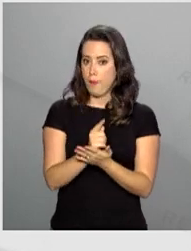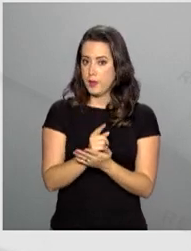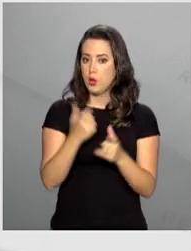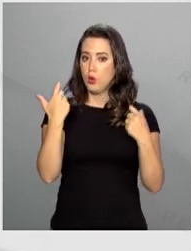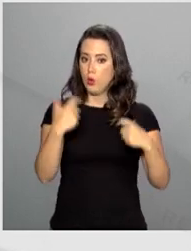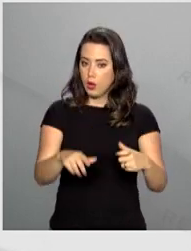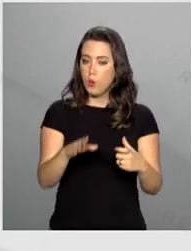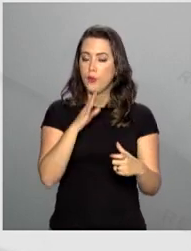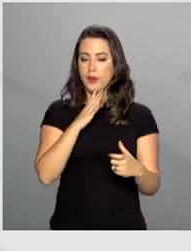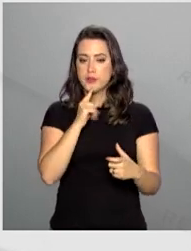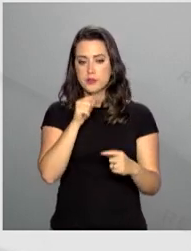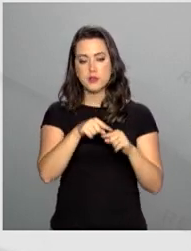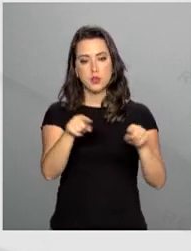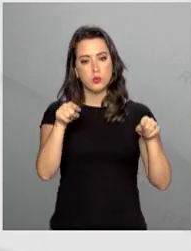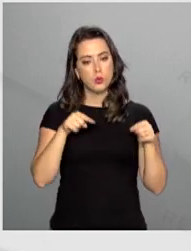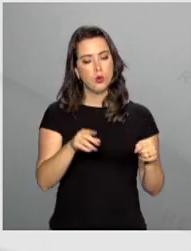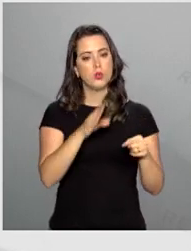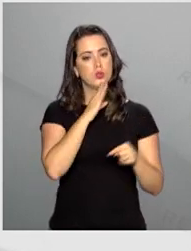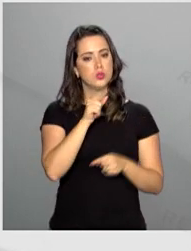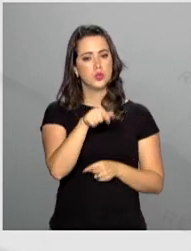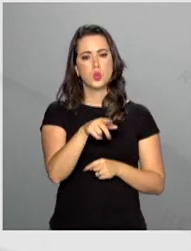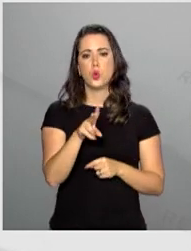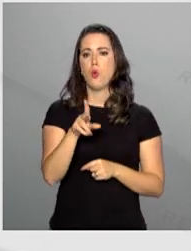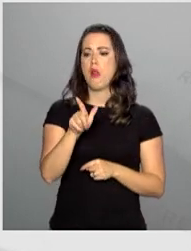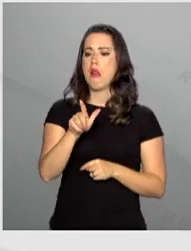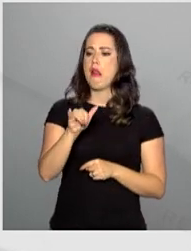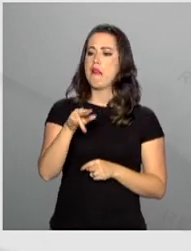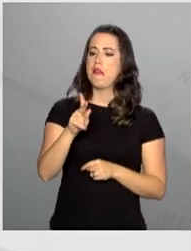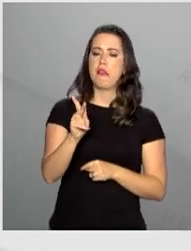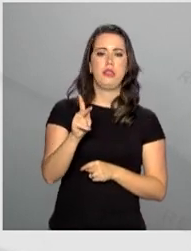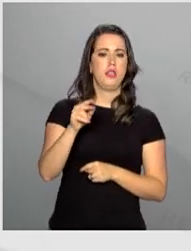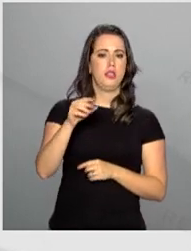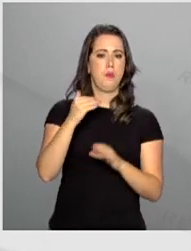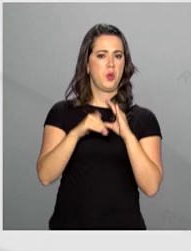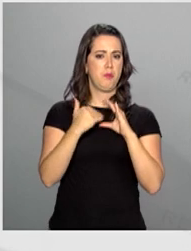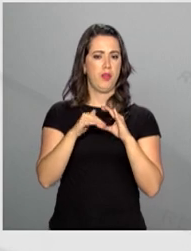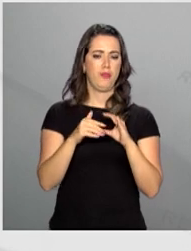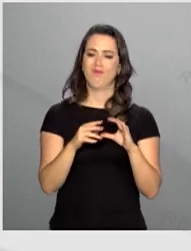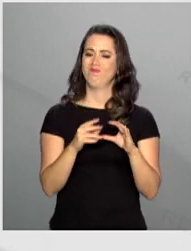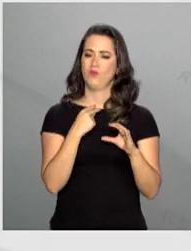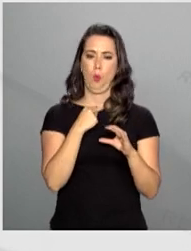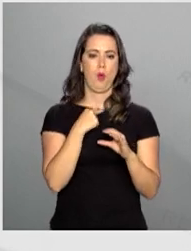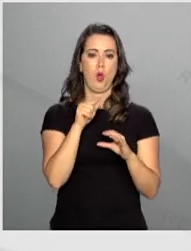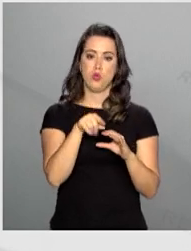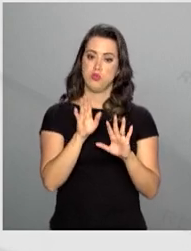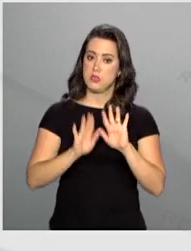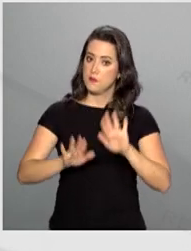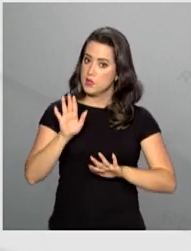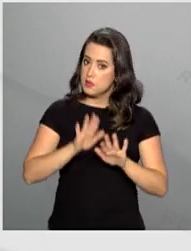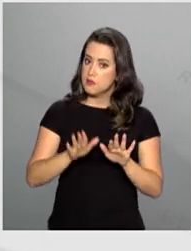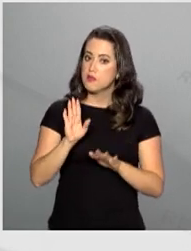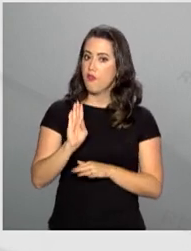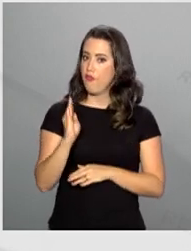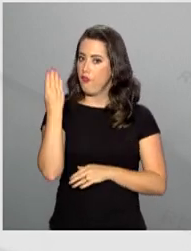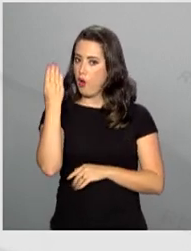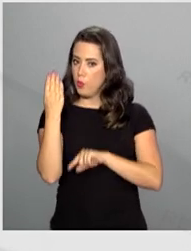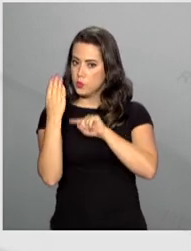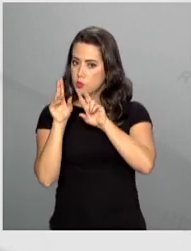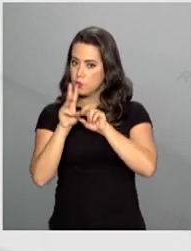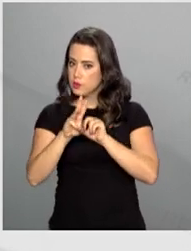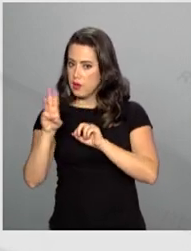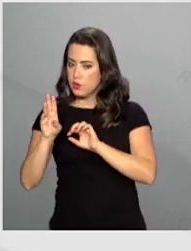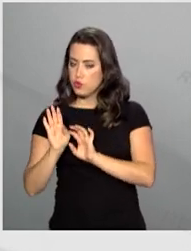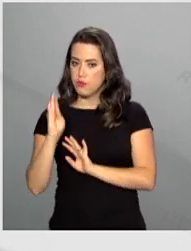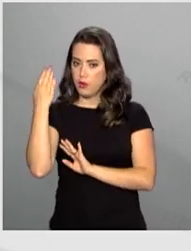conhecidos. Na hora de comprar, não use links enviados por e-mails. Eles podem direcionar o consumidor a sites falsos.